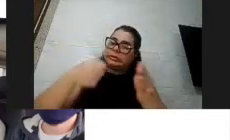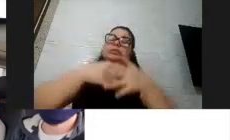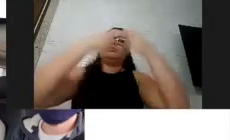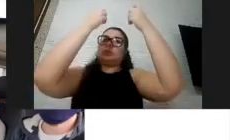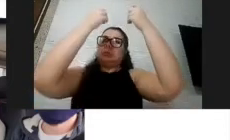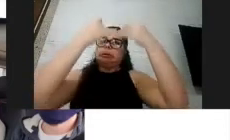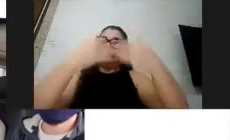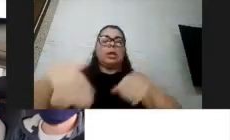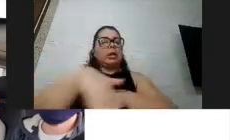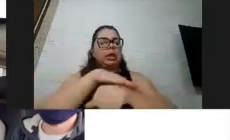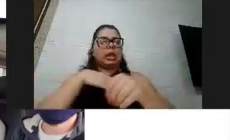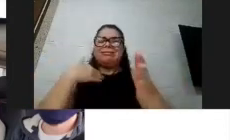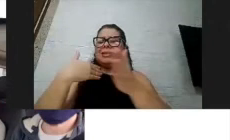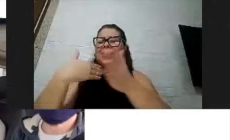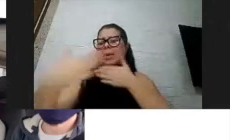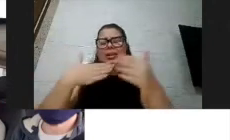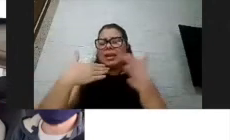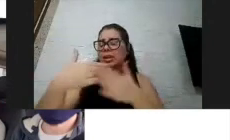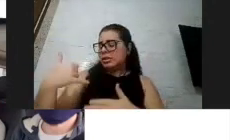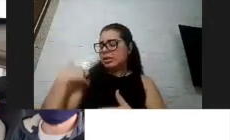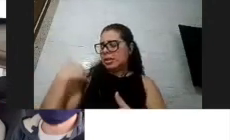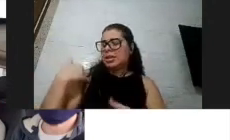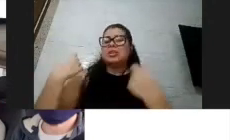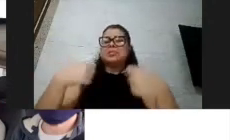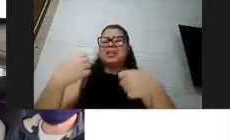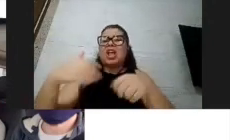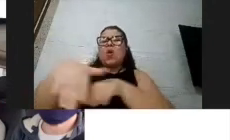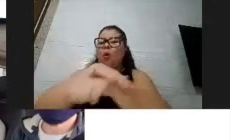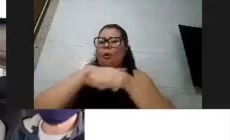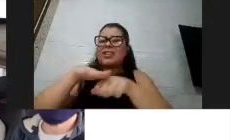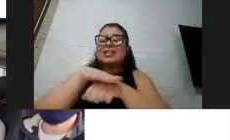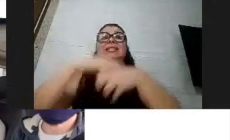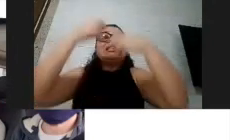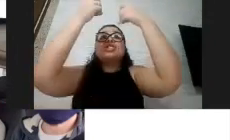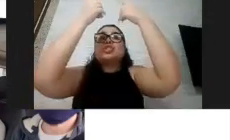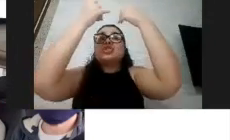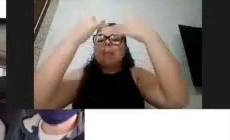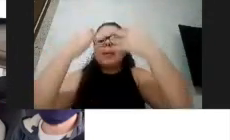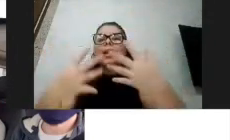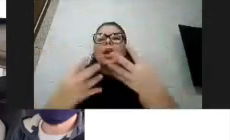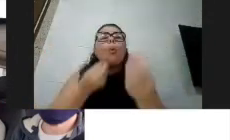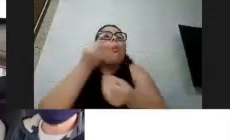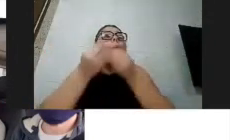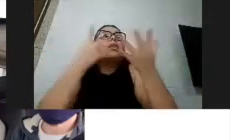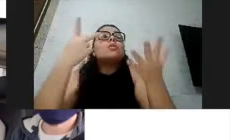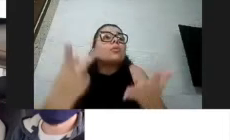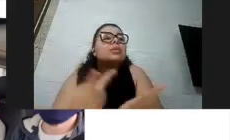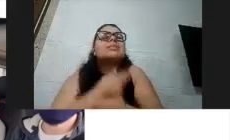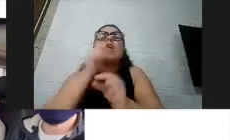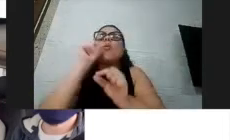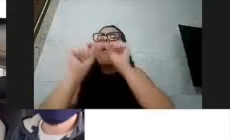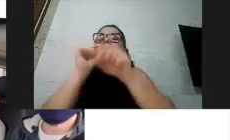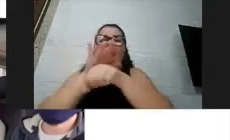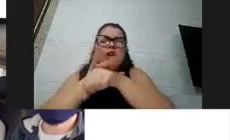com deficiência intelectual, precisa conversar muito e explicar o que está acontecendo, o que é esse vírus, o que